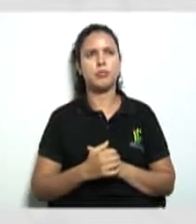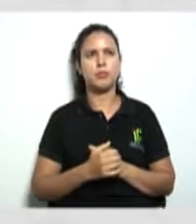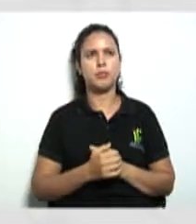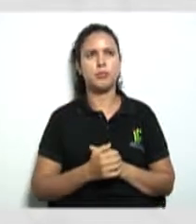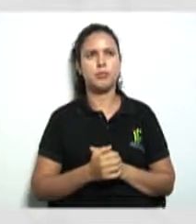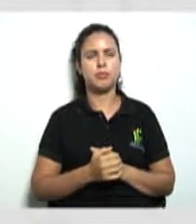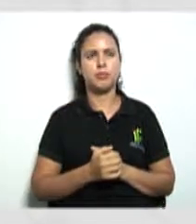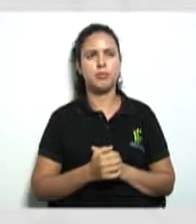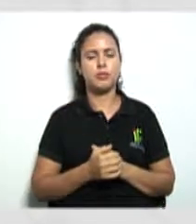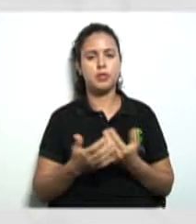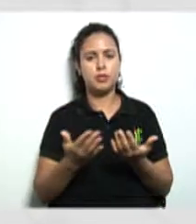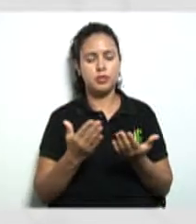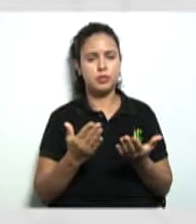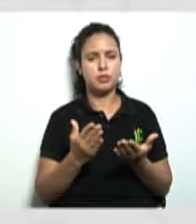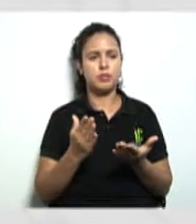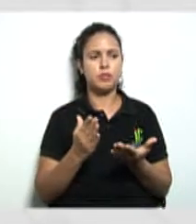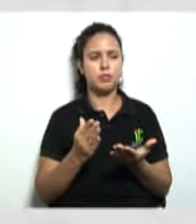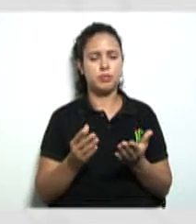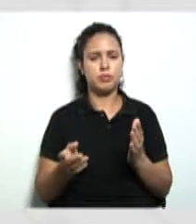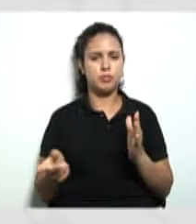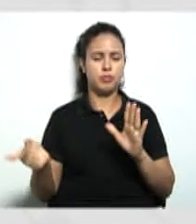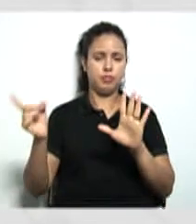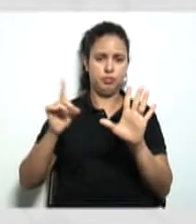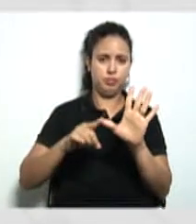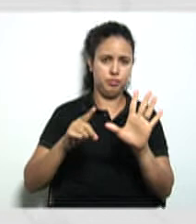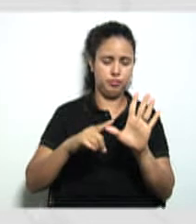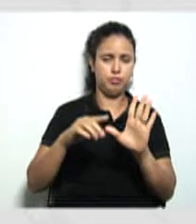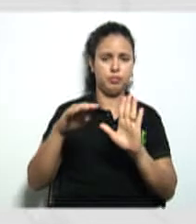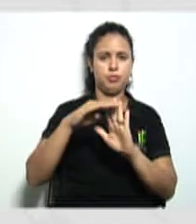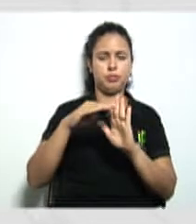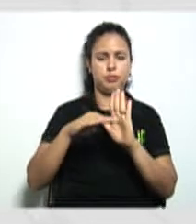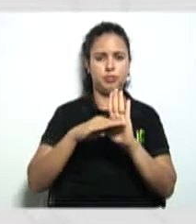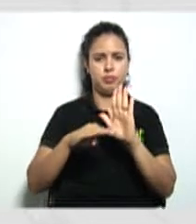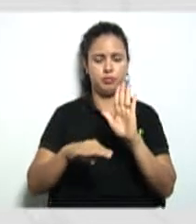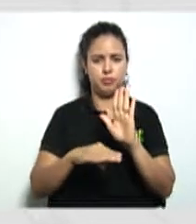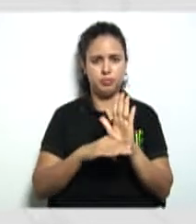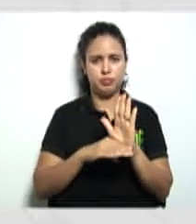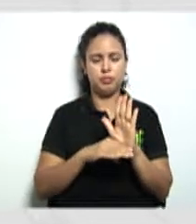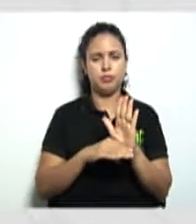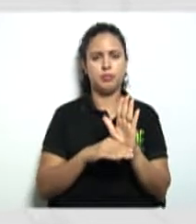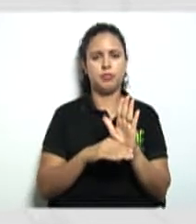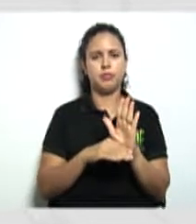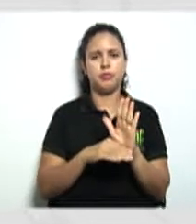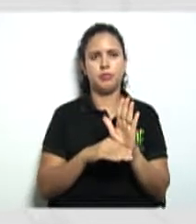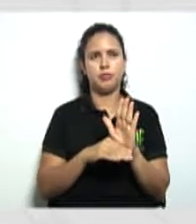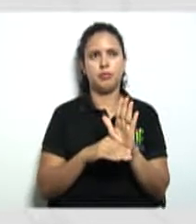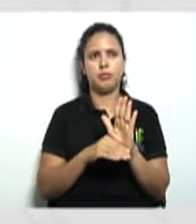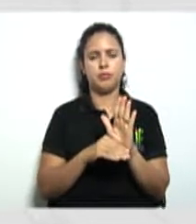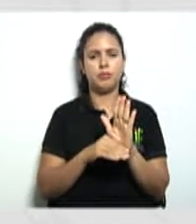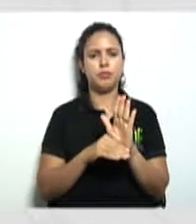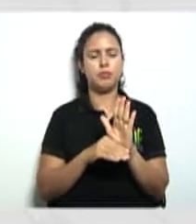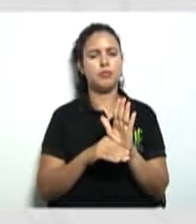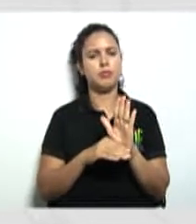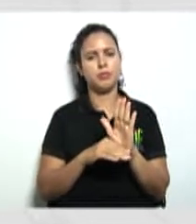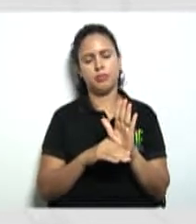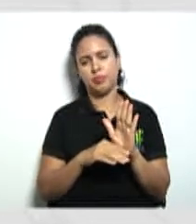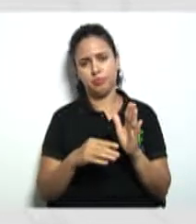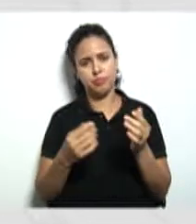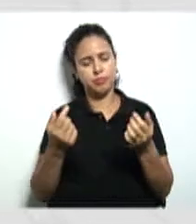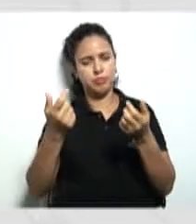agora nós vamos entrar no quinto passo da constituição dentro daquele